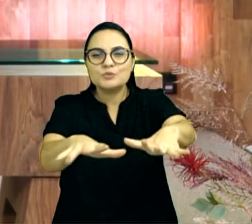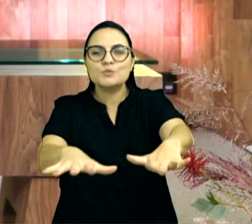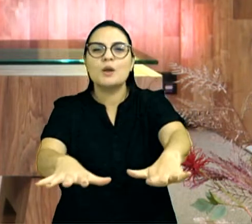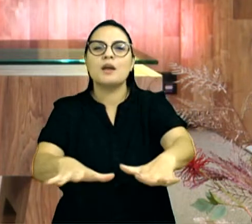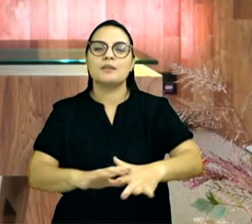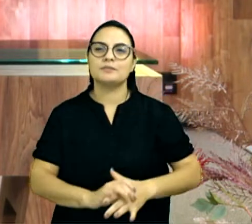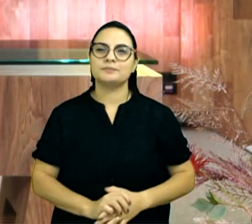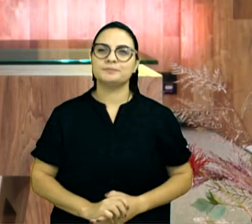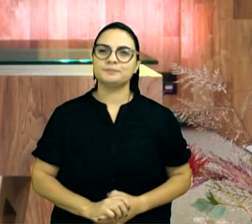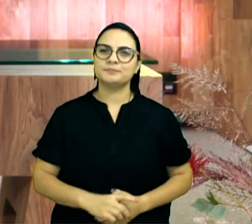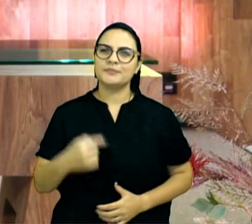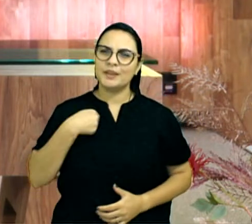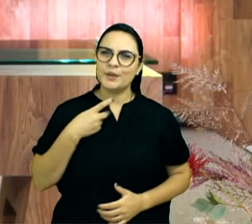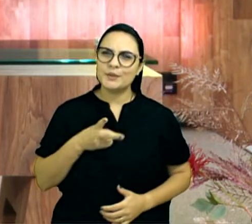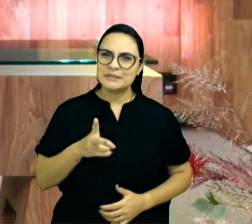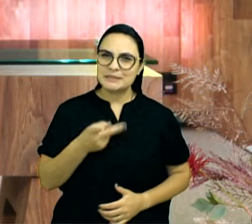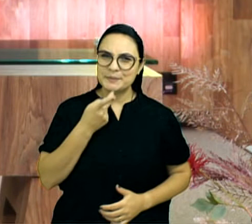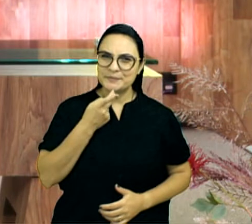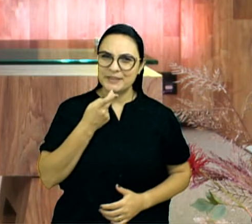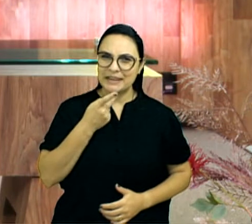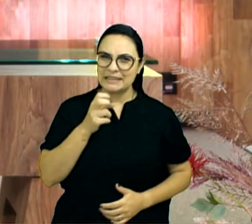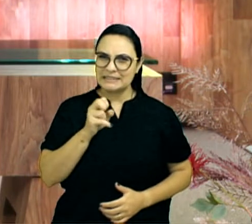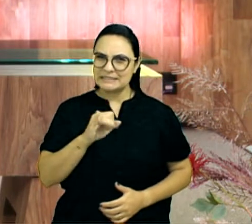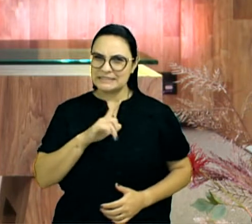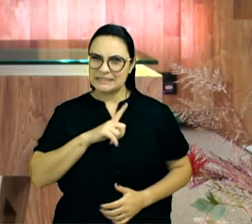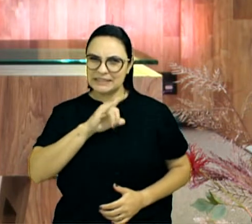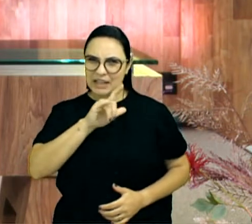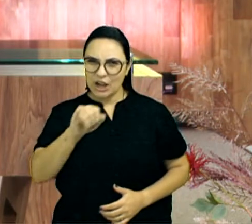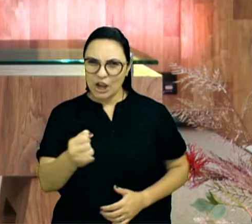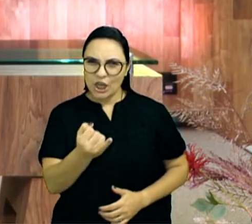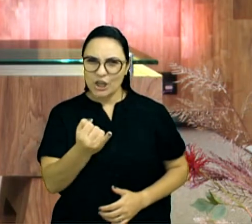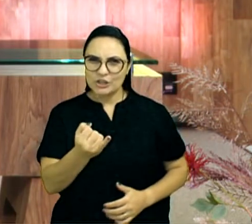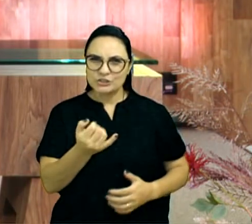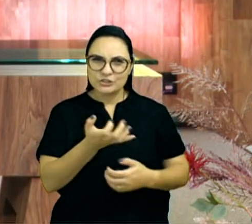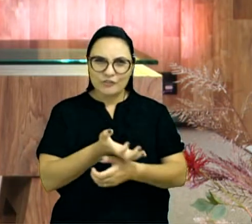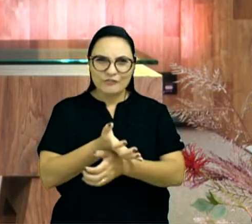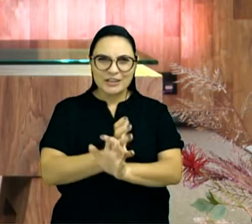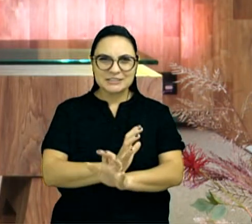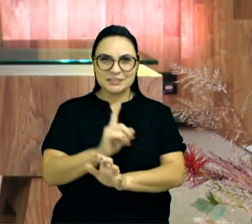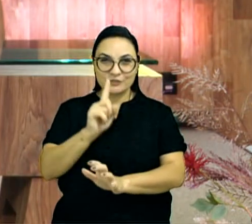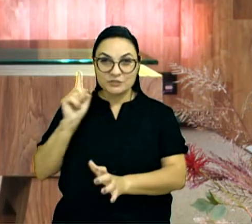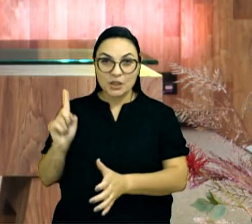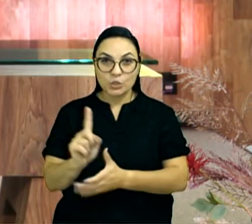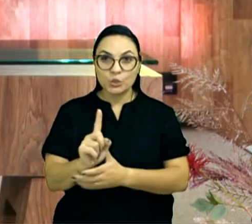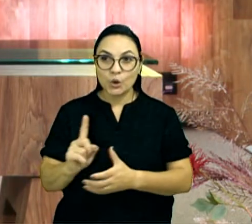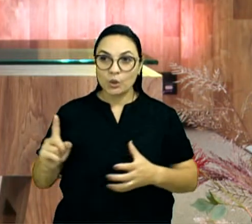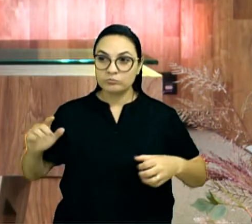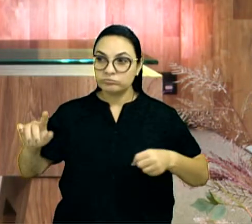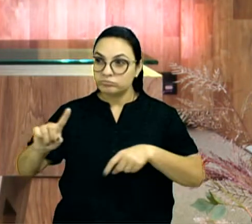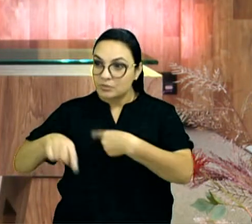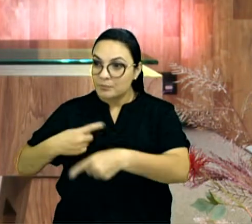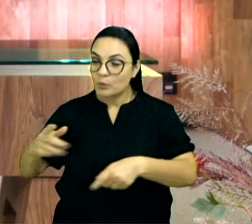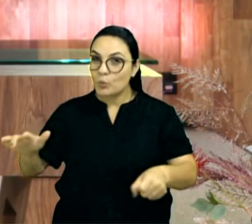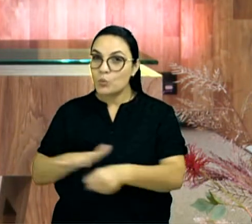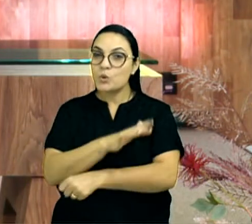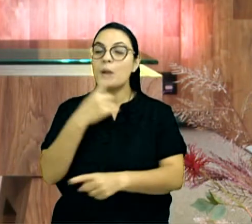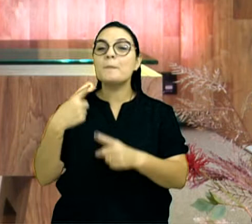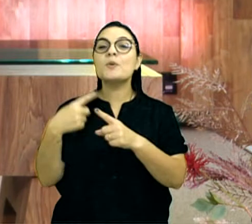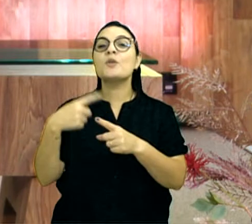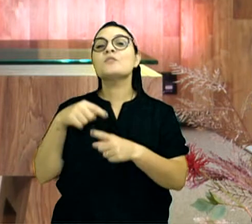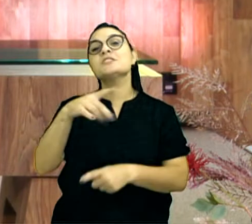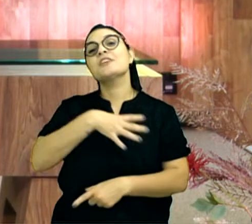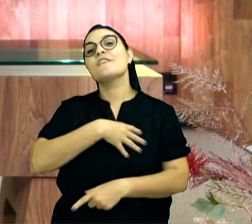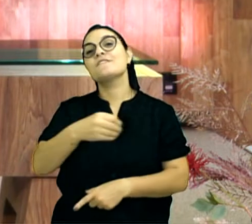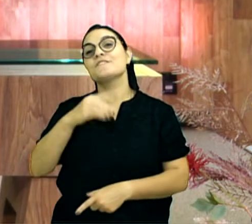eu costumo dizer, se uma loja está vazia, o comércio está vazio, quando você entrar, tem que encher, porque você, é filho de Deus,